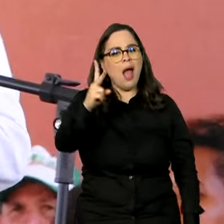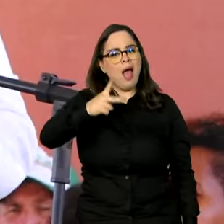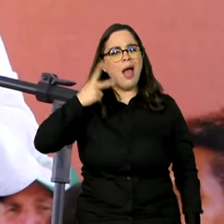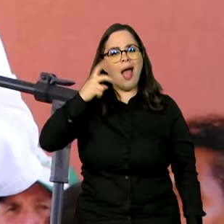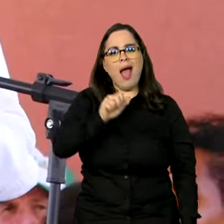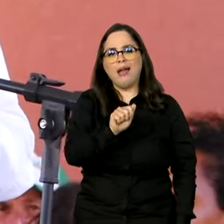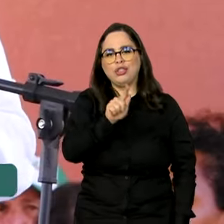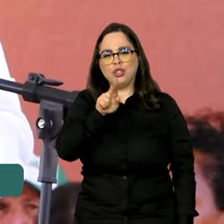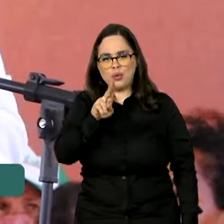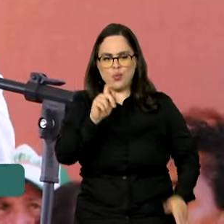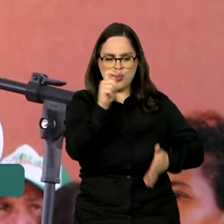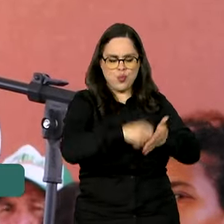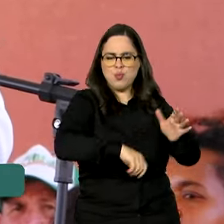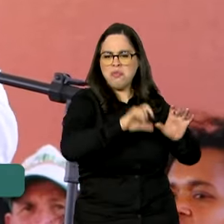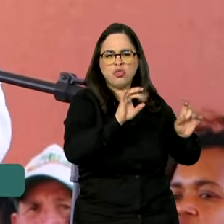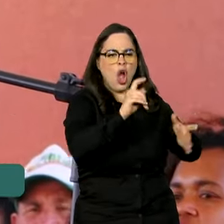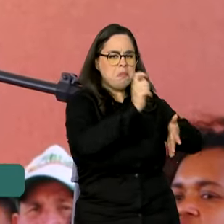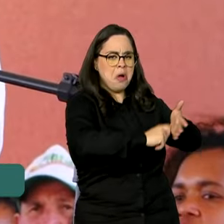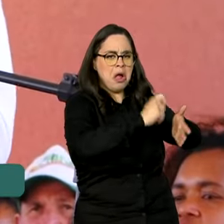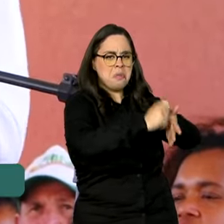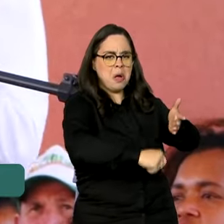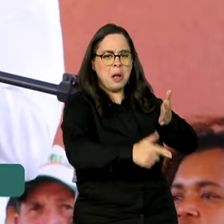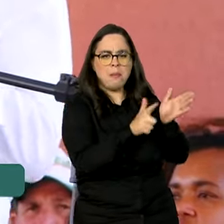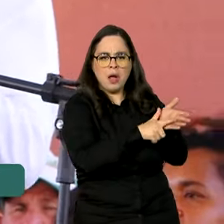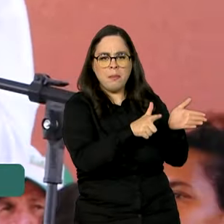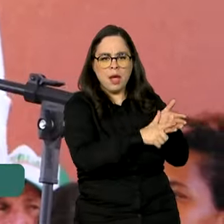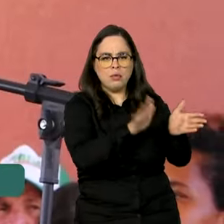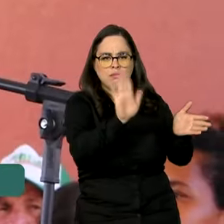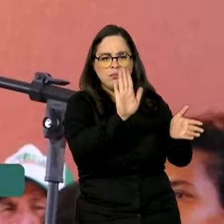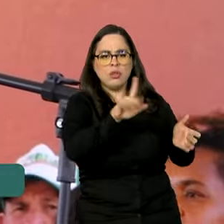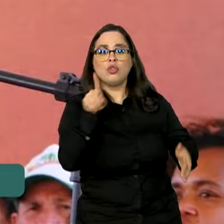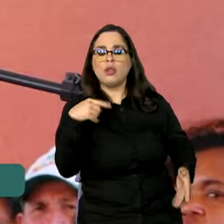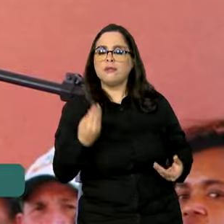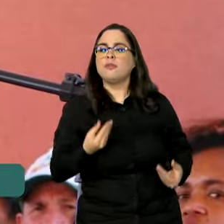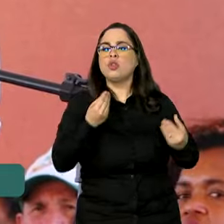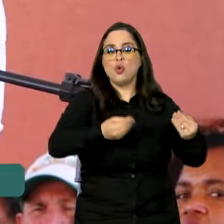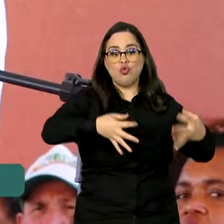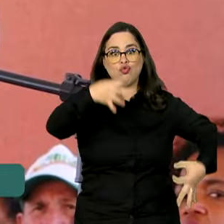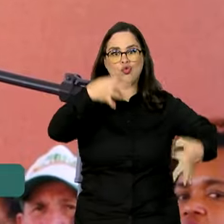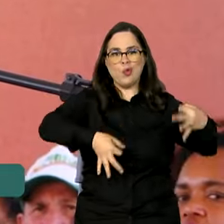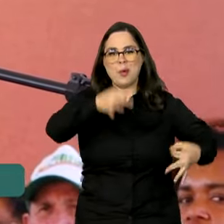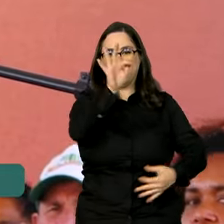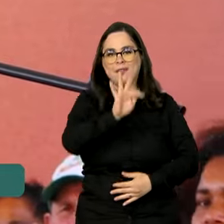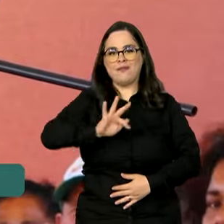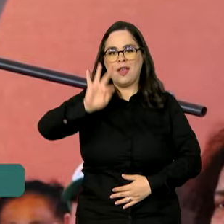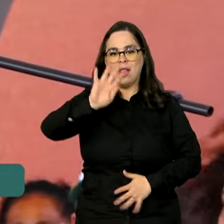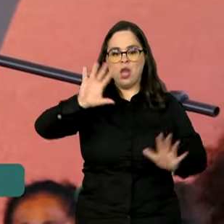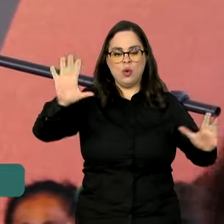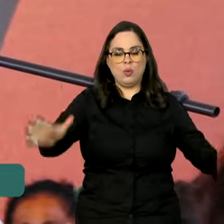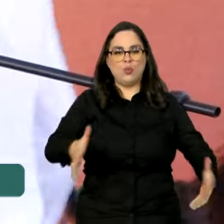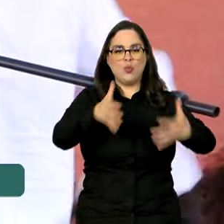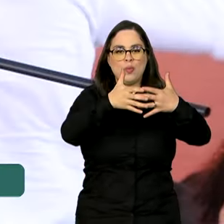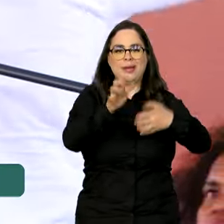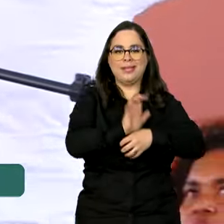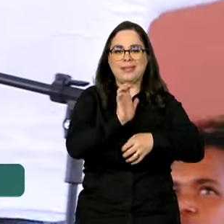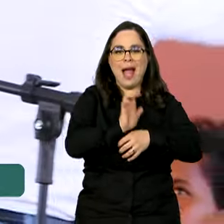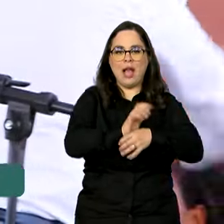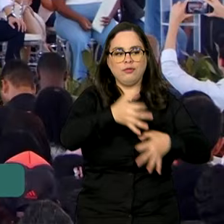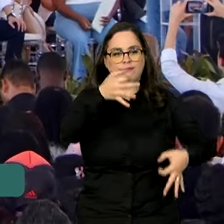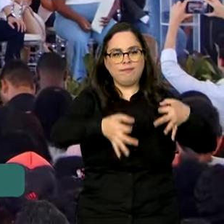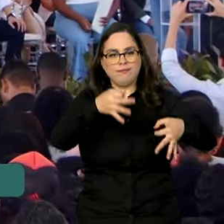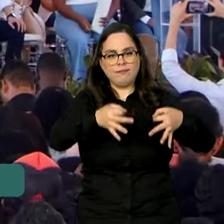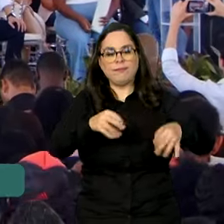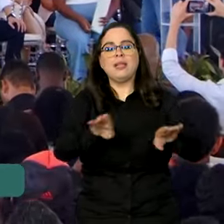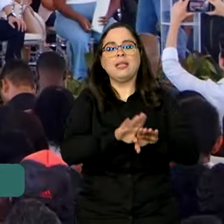da União que vai assinar o acordo. Nós trouxemos aqui os juízes federais, a magistratura estadual, a